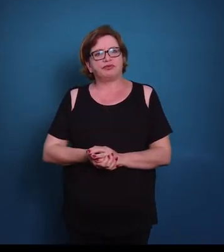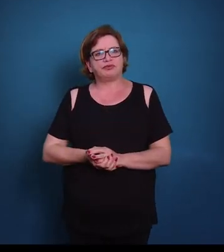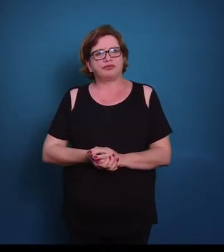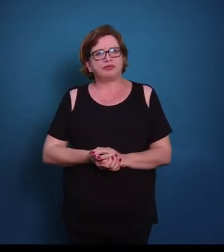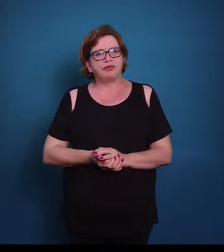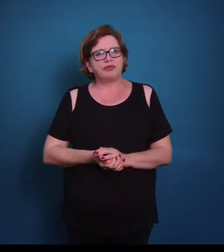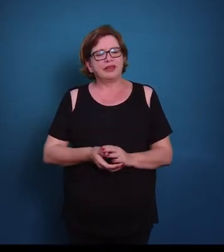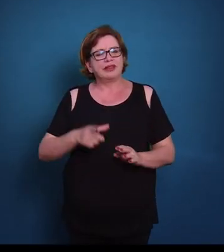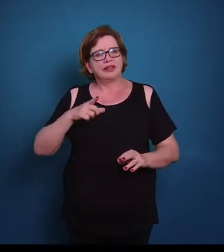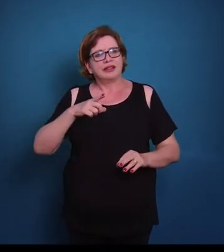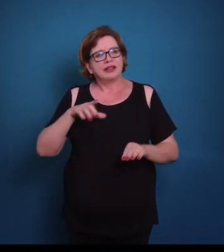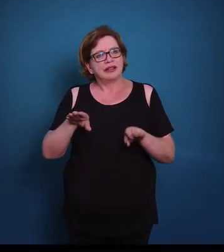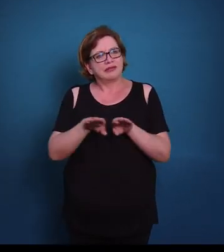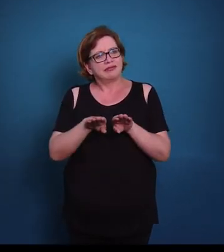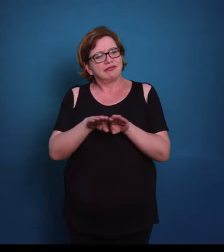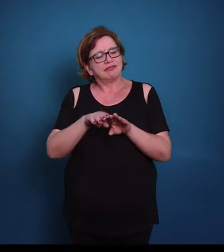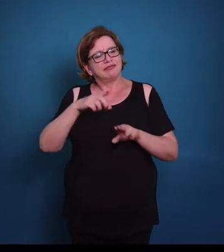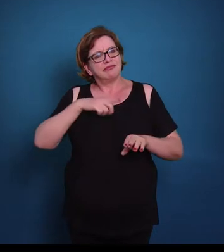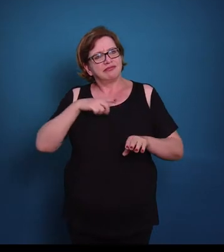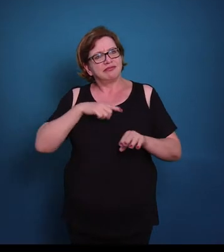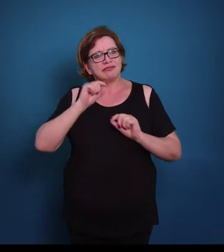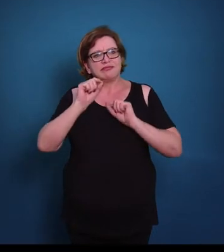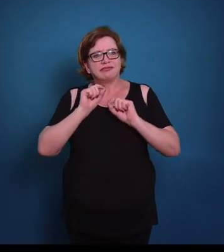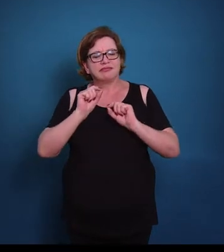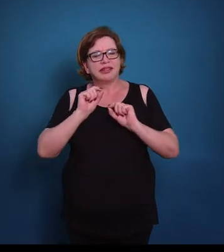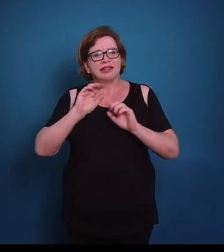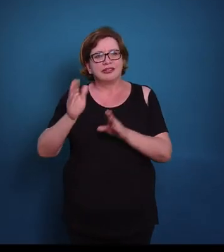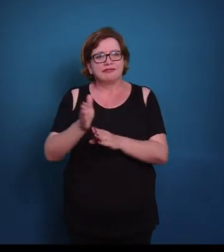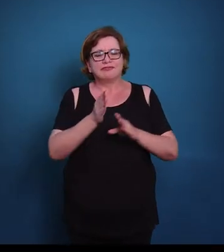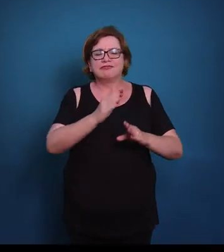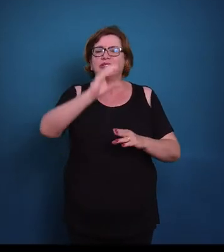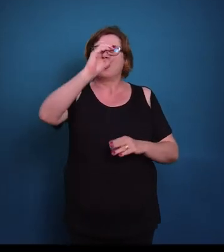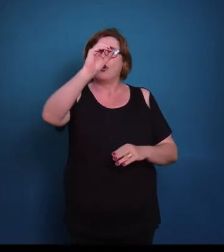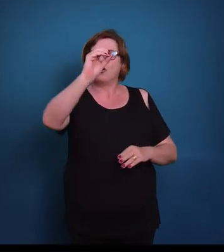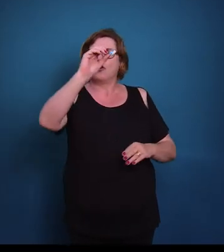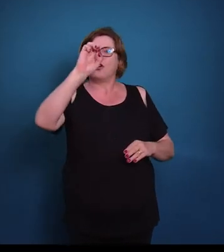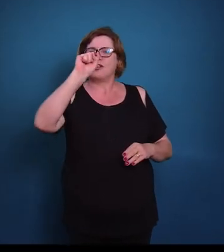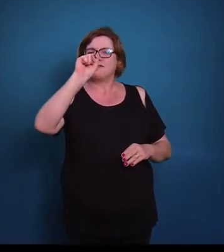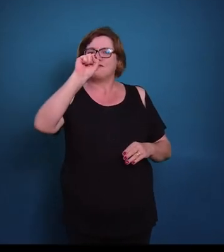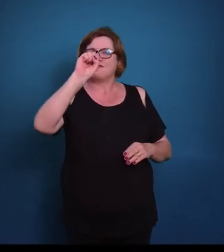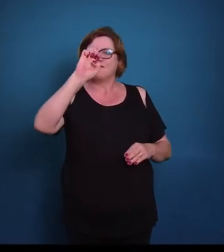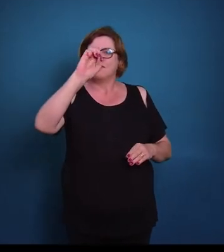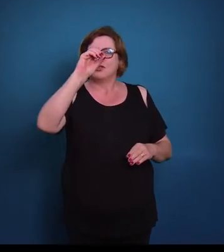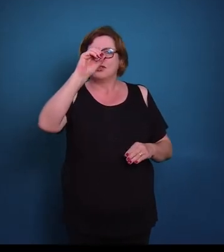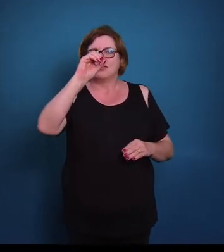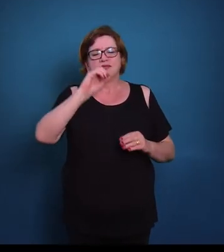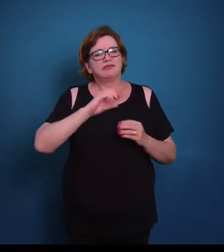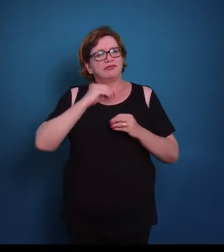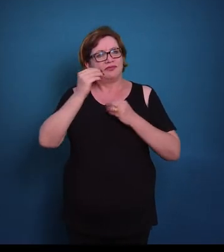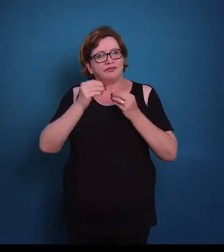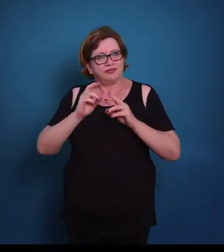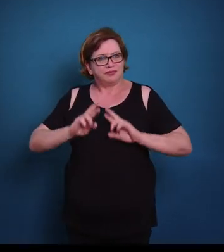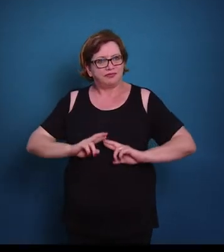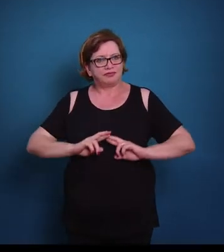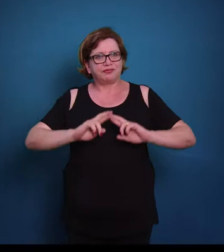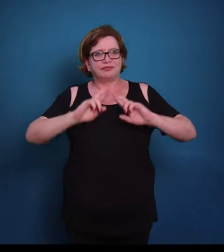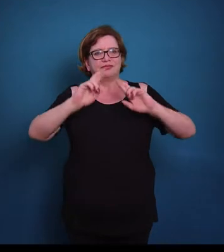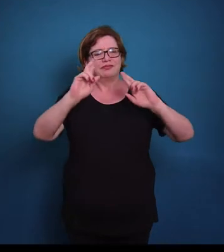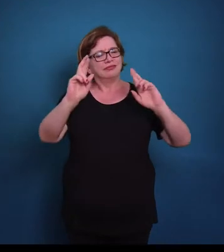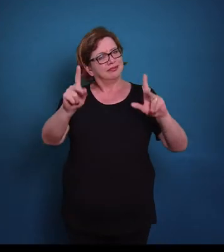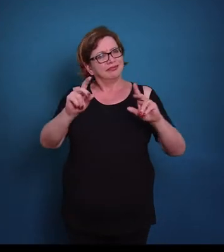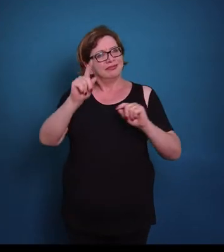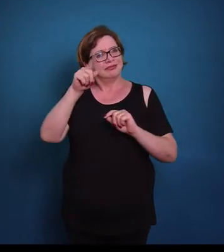E nós temos o tecido ósseo. Então a diferença do tecido ósseo para os demais tecidos é que além de nós termos uma matriz extracelular